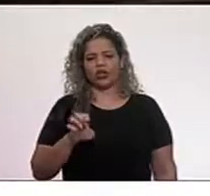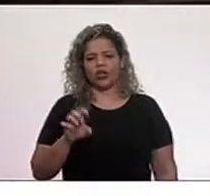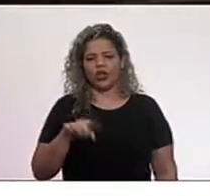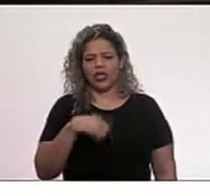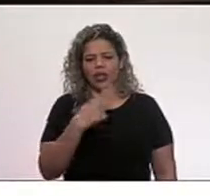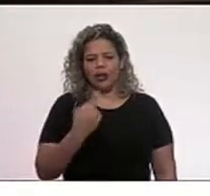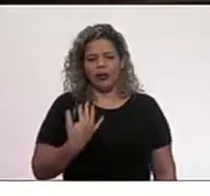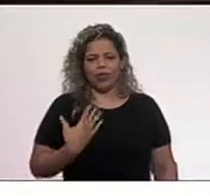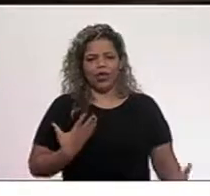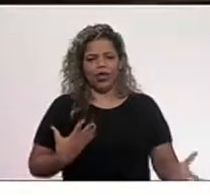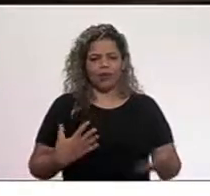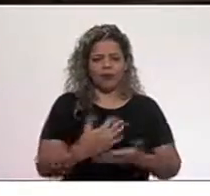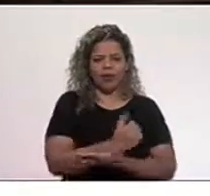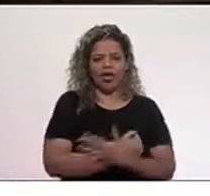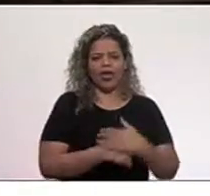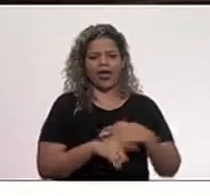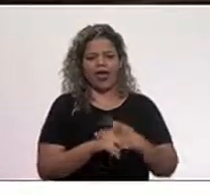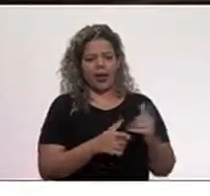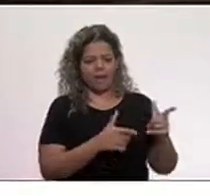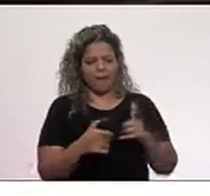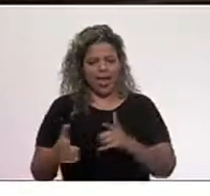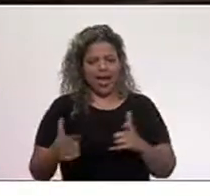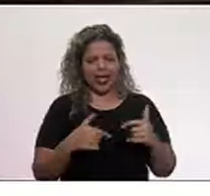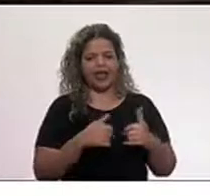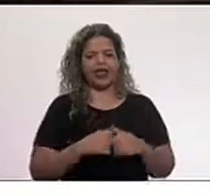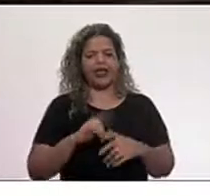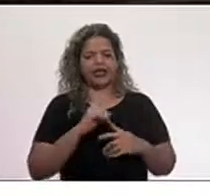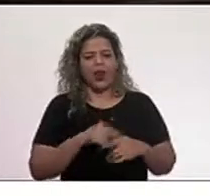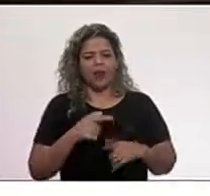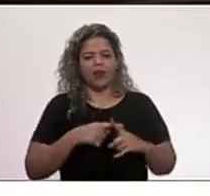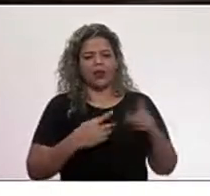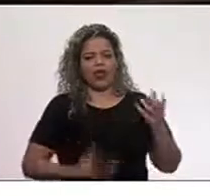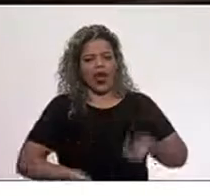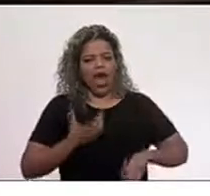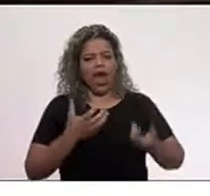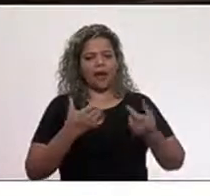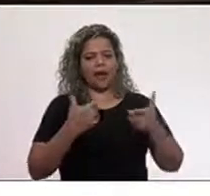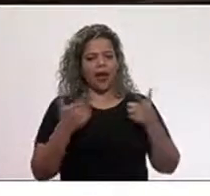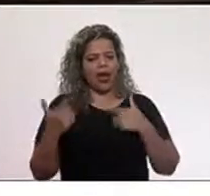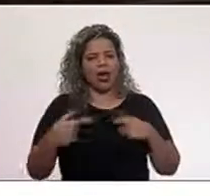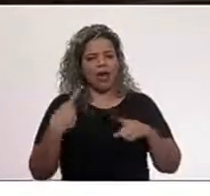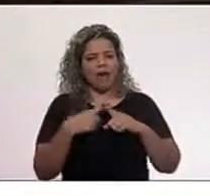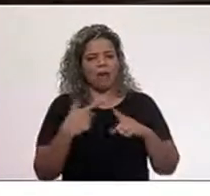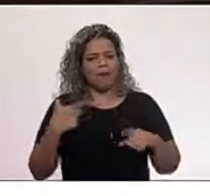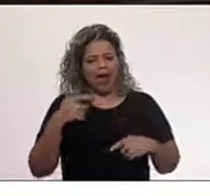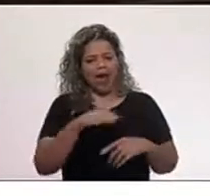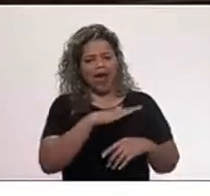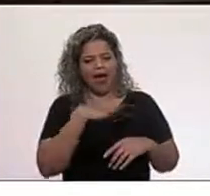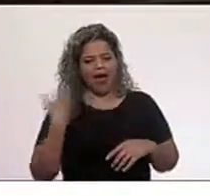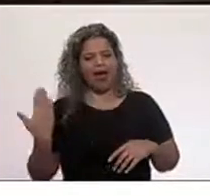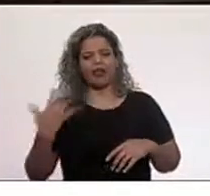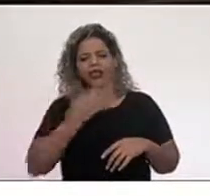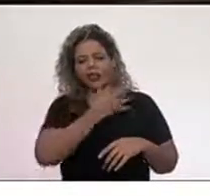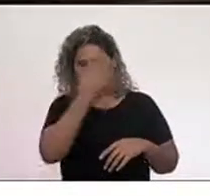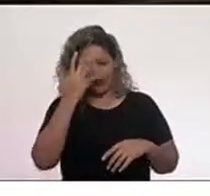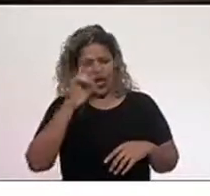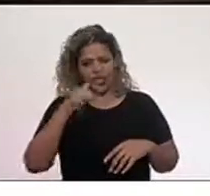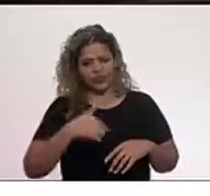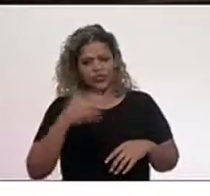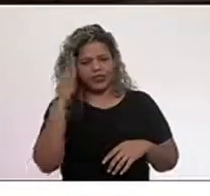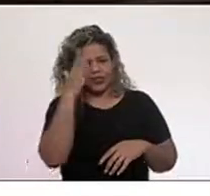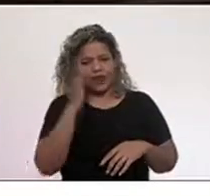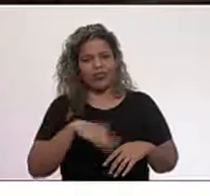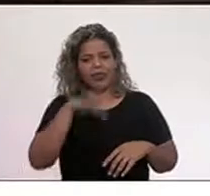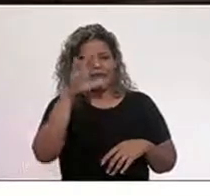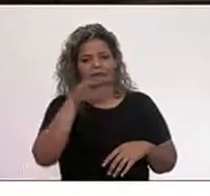armas, concretamente? É isso que mata, é essas armas de fogo, senhor presidente, que mata as pessoas e a gente sabe quem